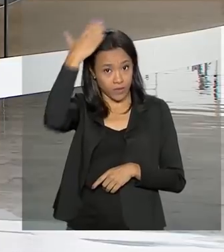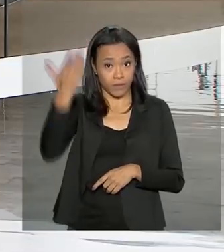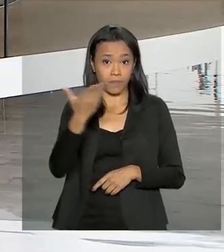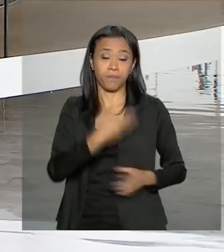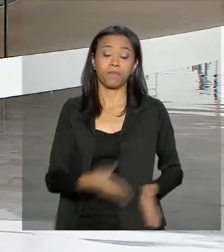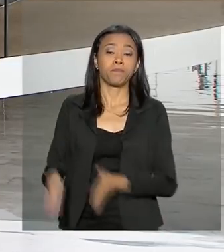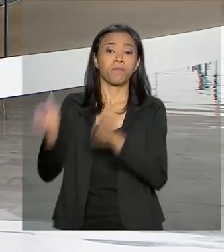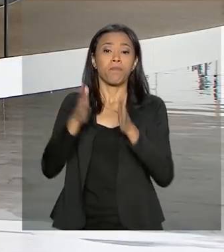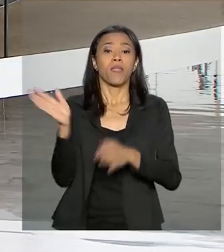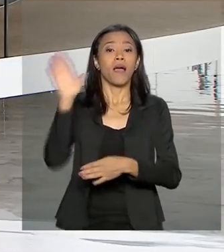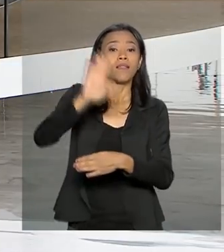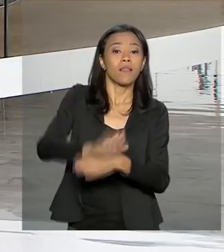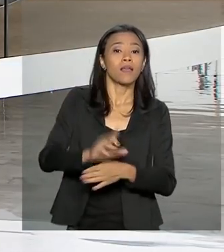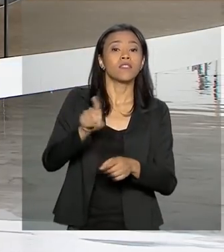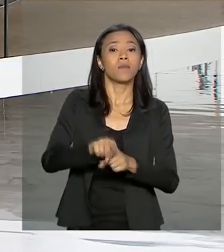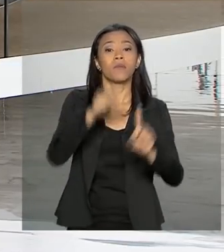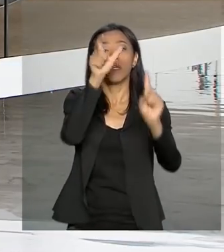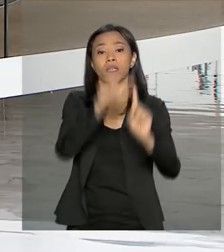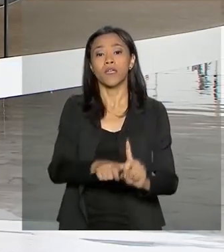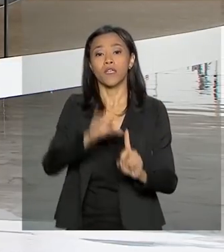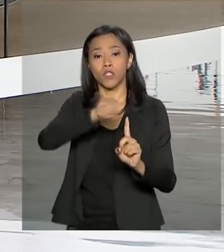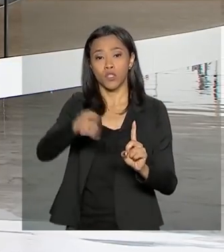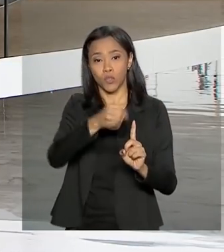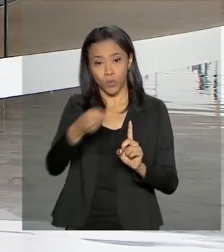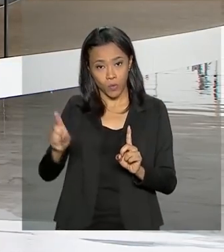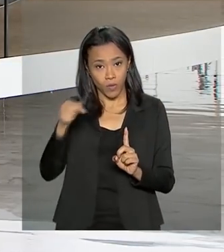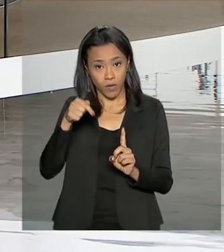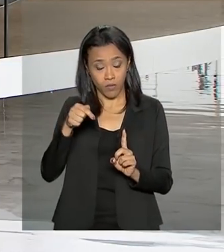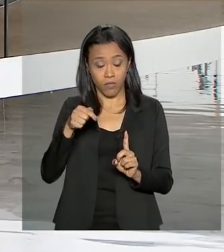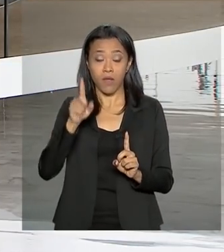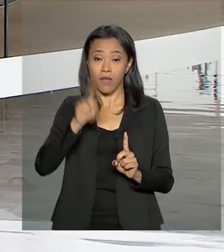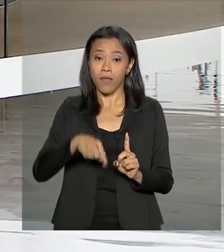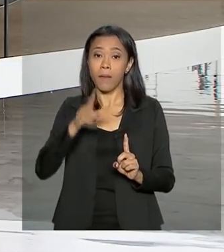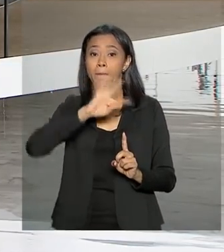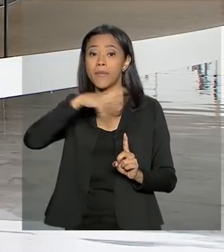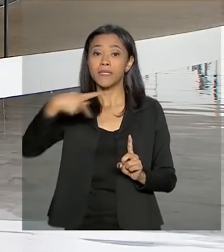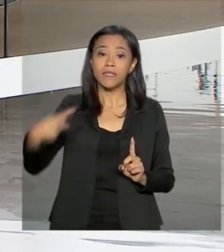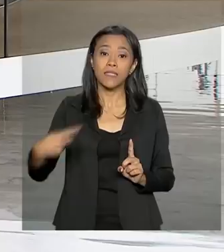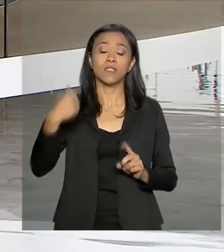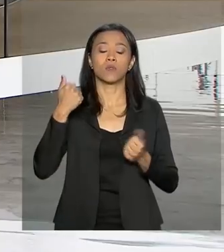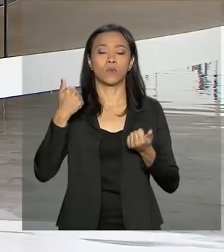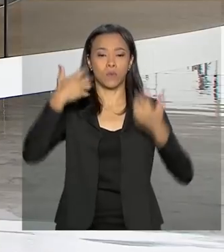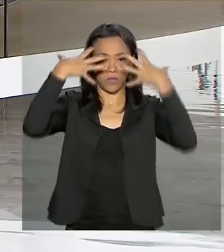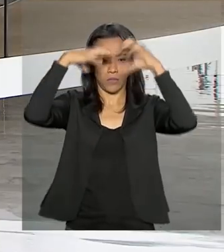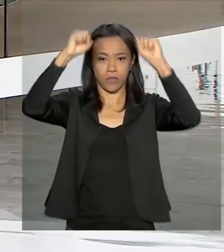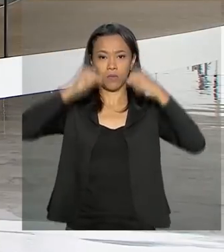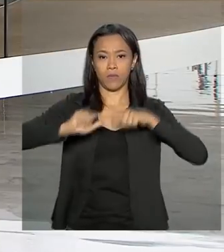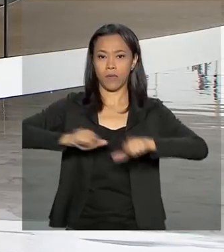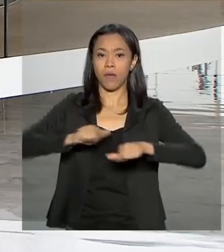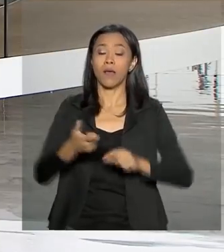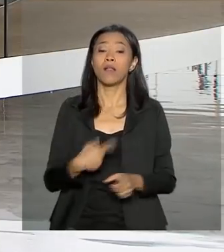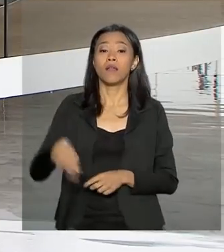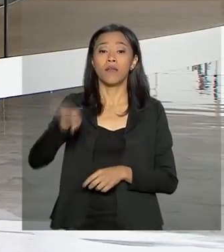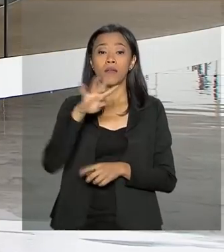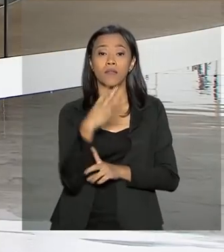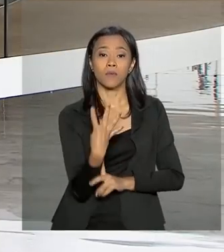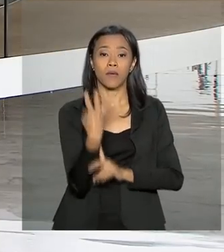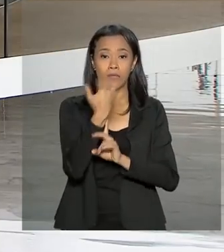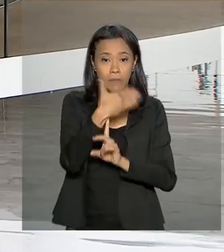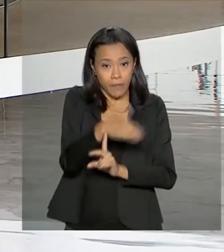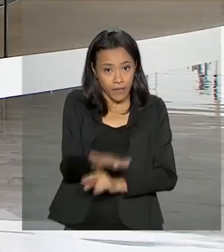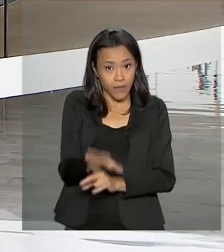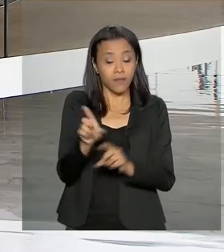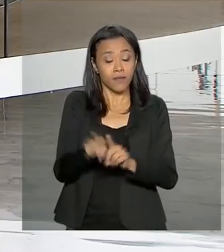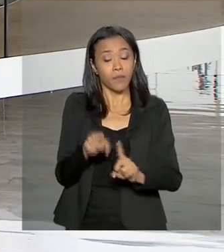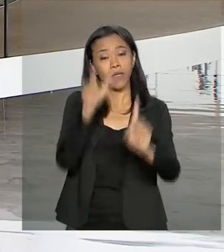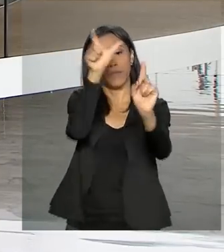recebe João Batista Brito Pereira, presidente do Tribunal Superior do Trabalho. E às 4h30, o ministro dos